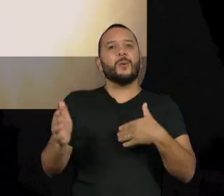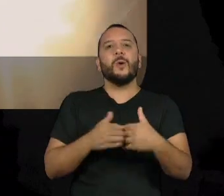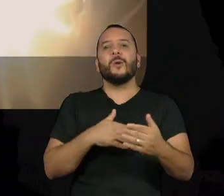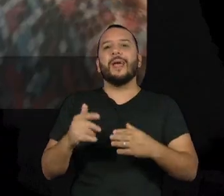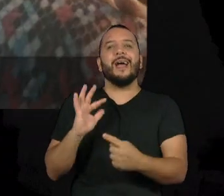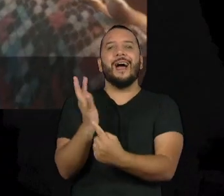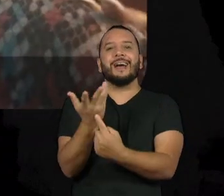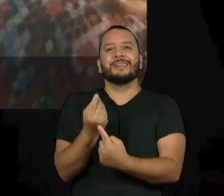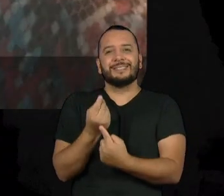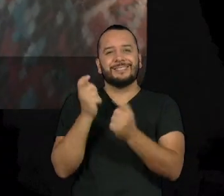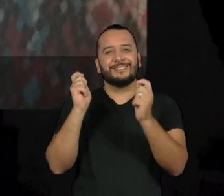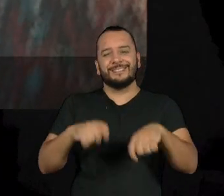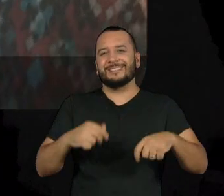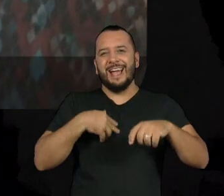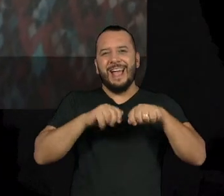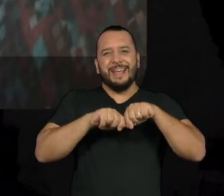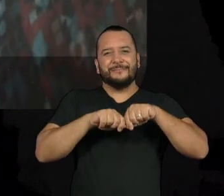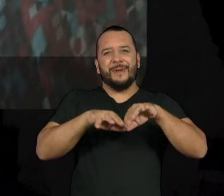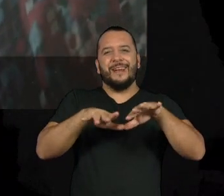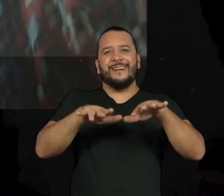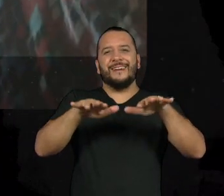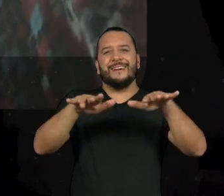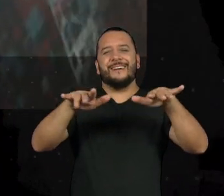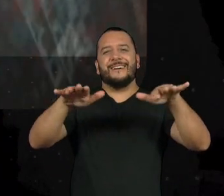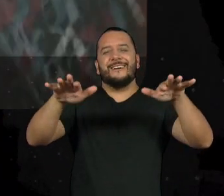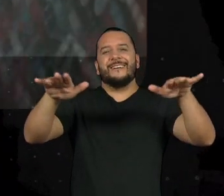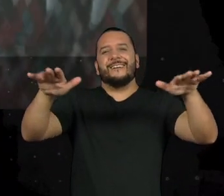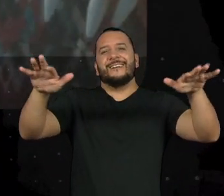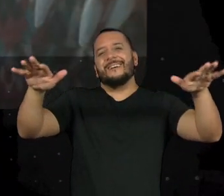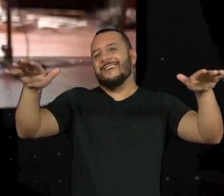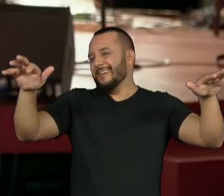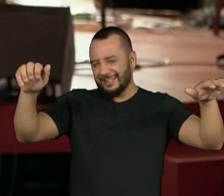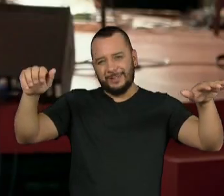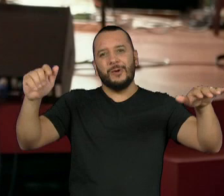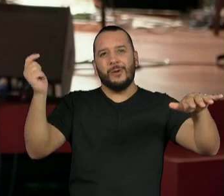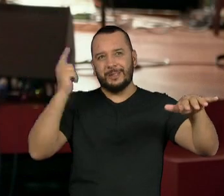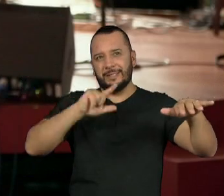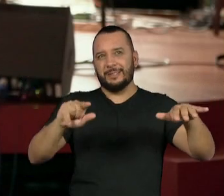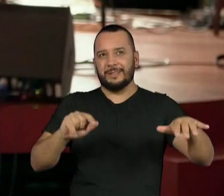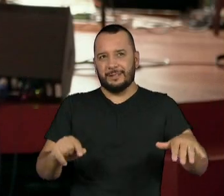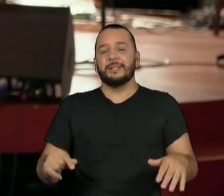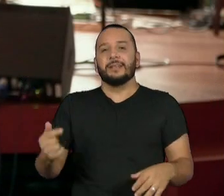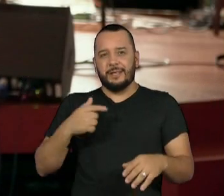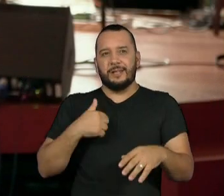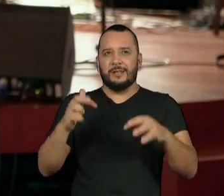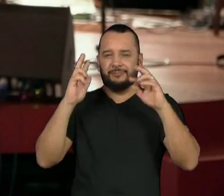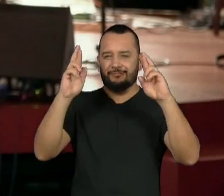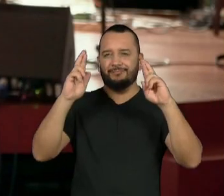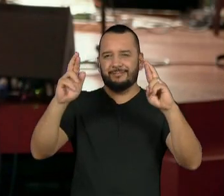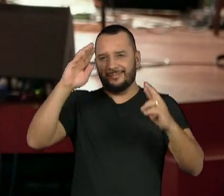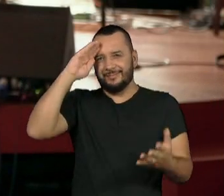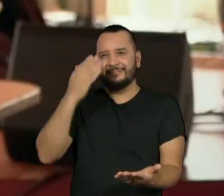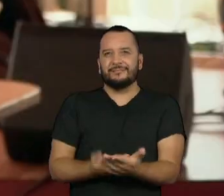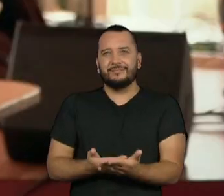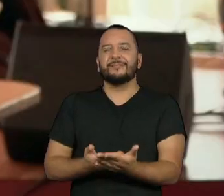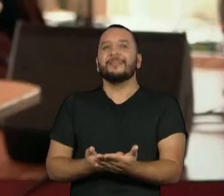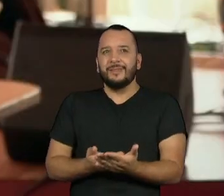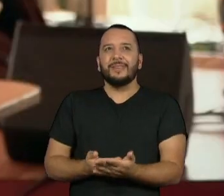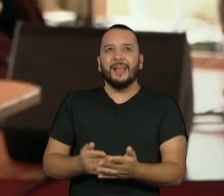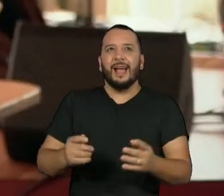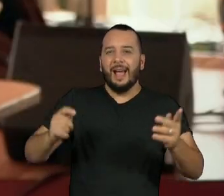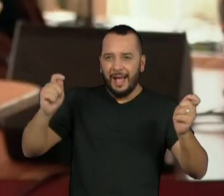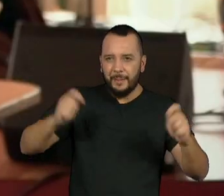capacidade e a possibilidade de atravessar muros. Eu sou muito otimista nesse sentido e eu acredito nessa